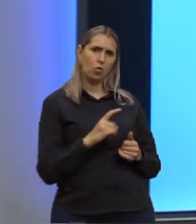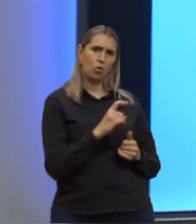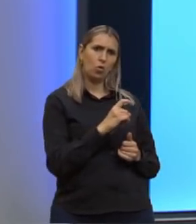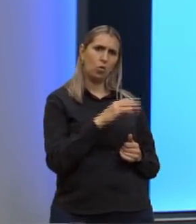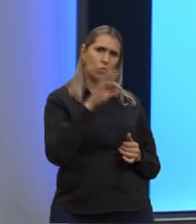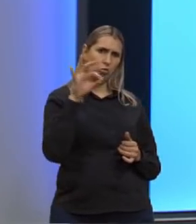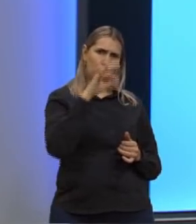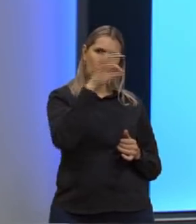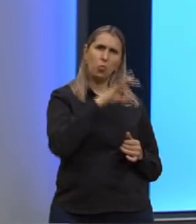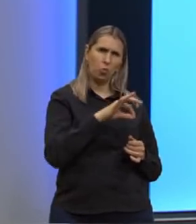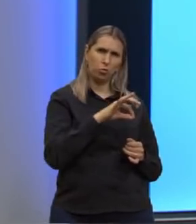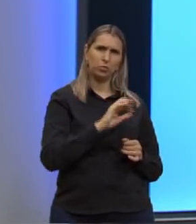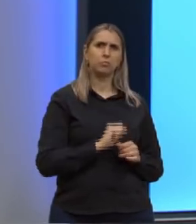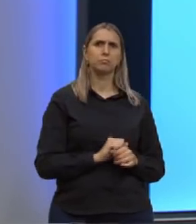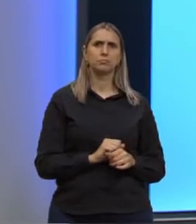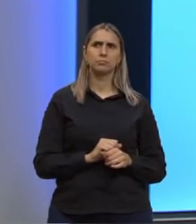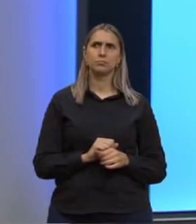mosca.